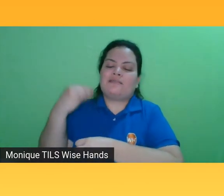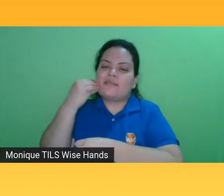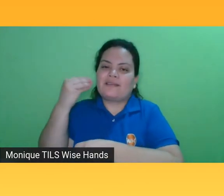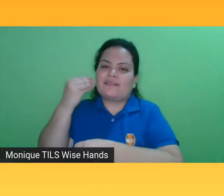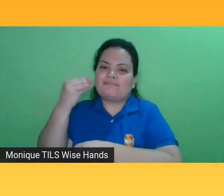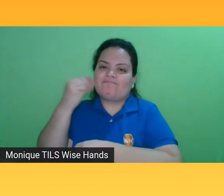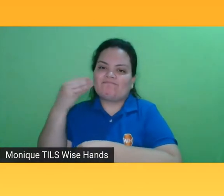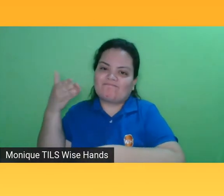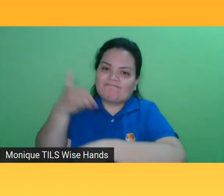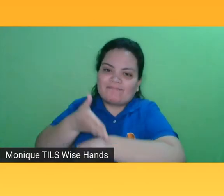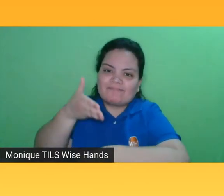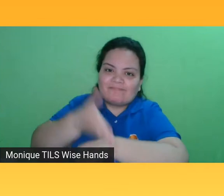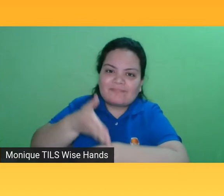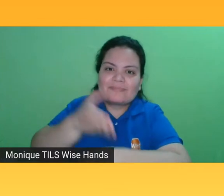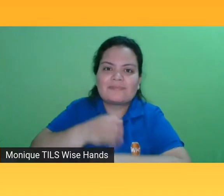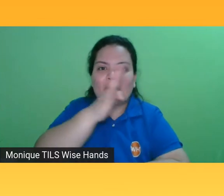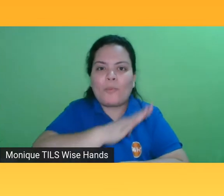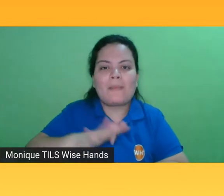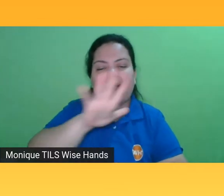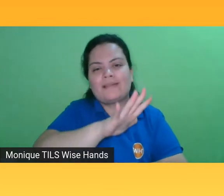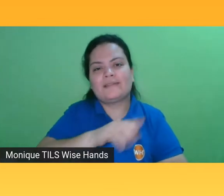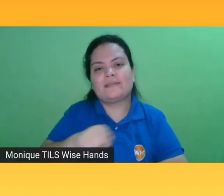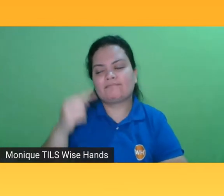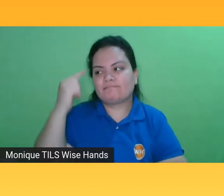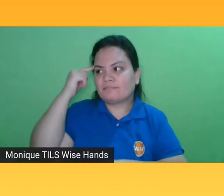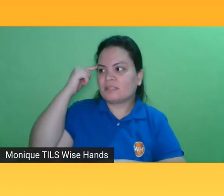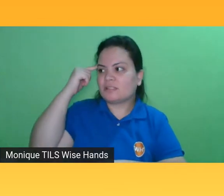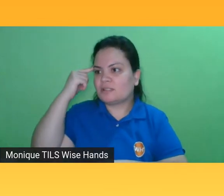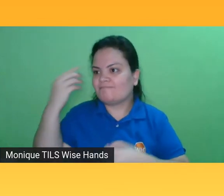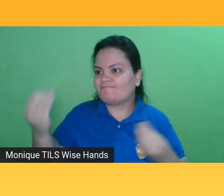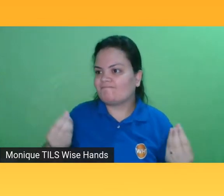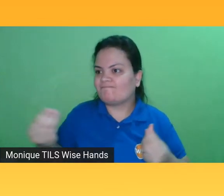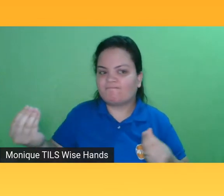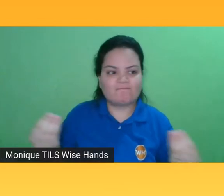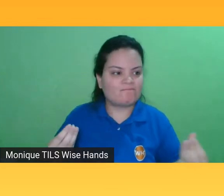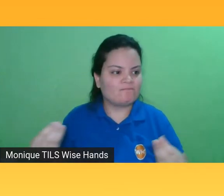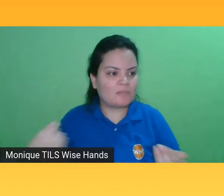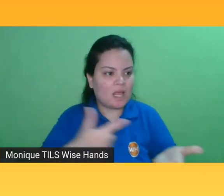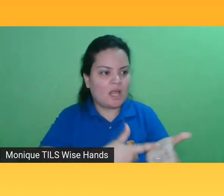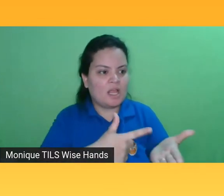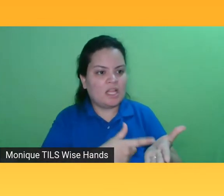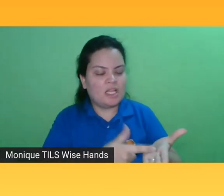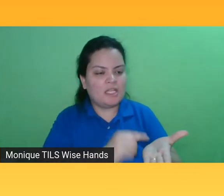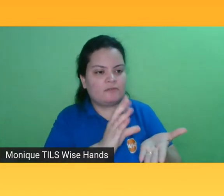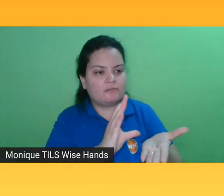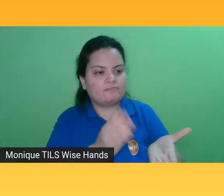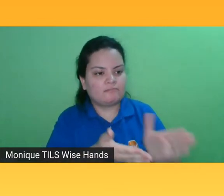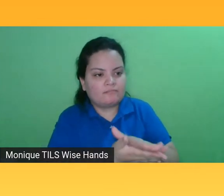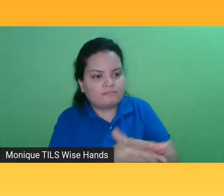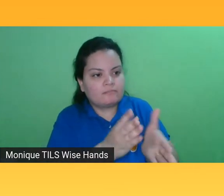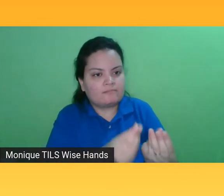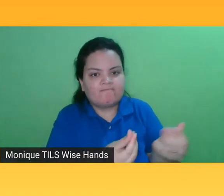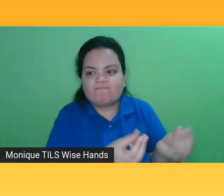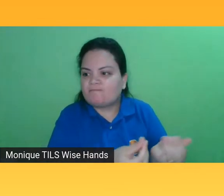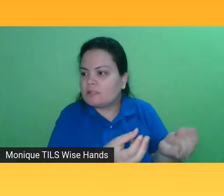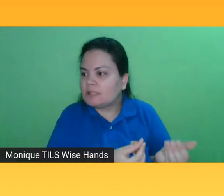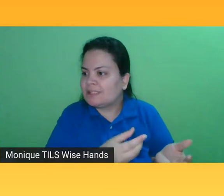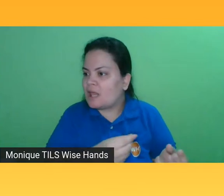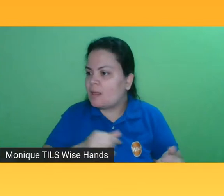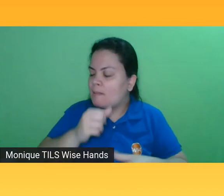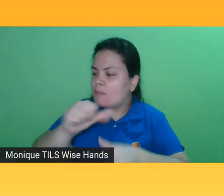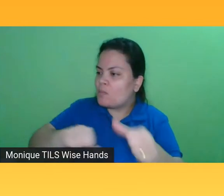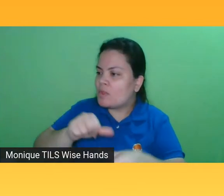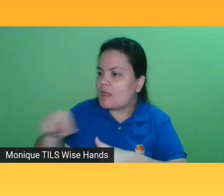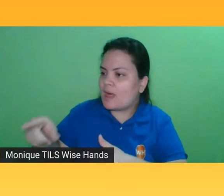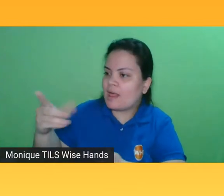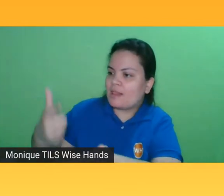fazem esse convite e eu penso que se não está na hora de começar a investir no digital. E, desde então, quando eu aceitei o convite, eu estou trabalhando